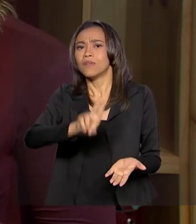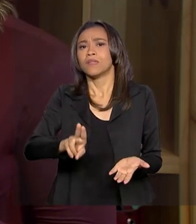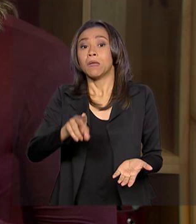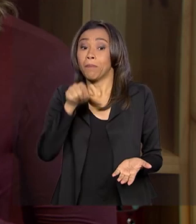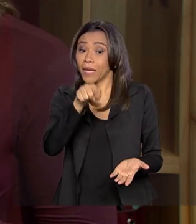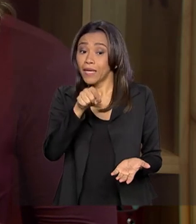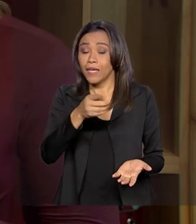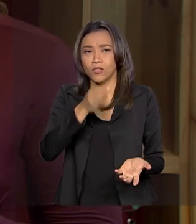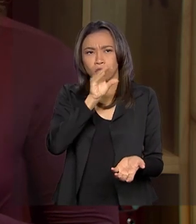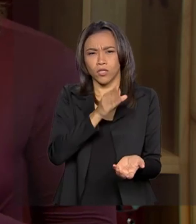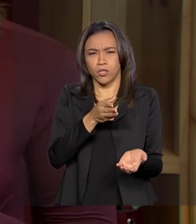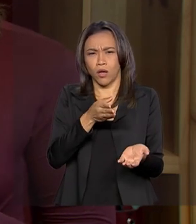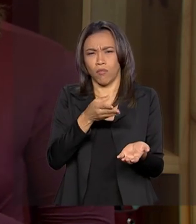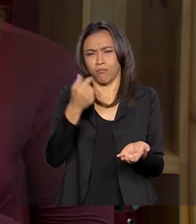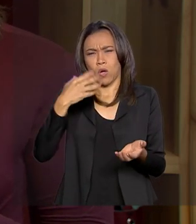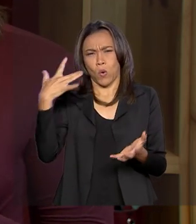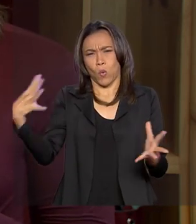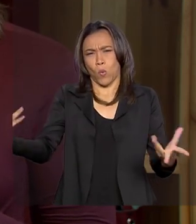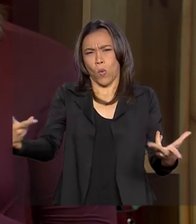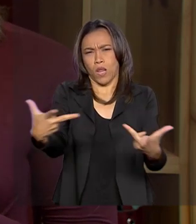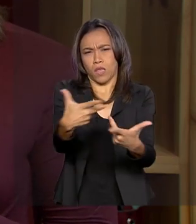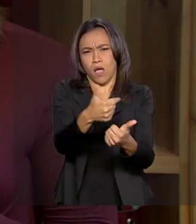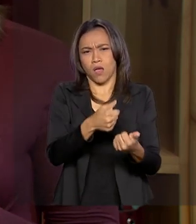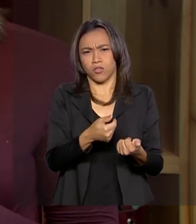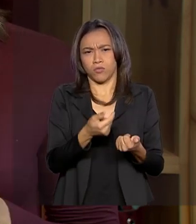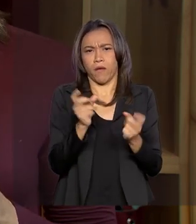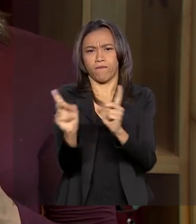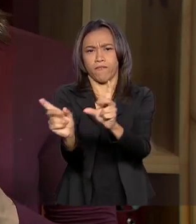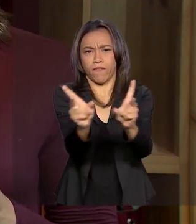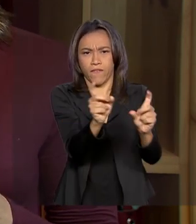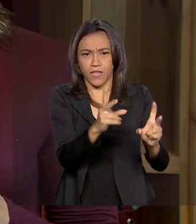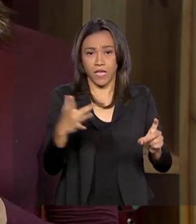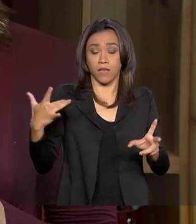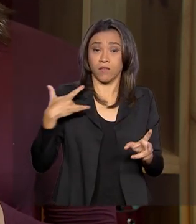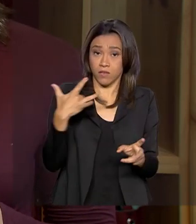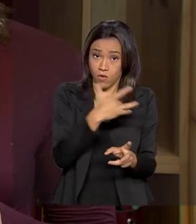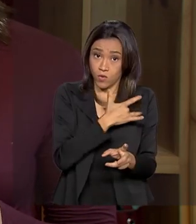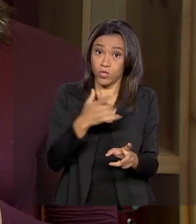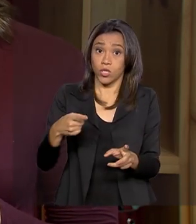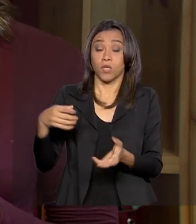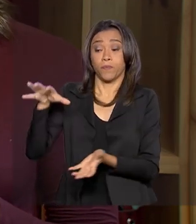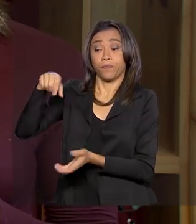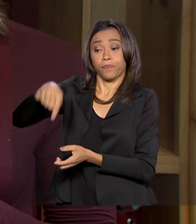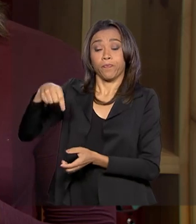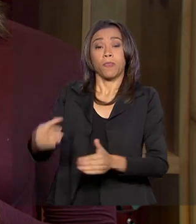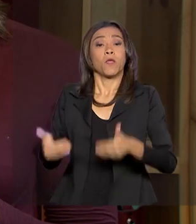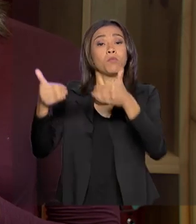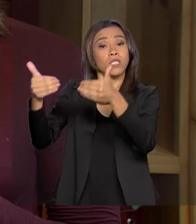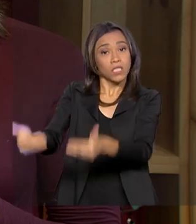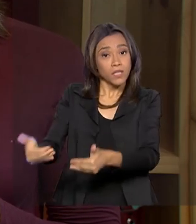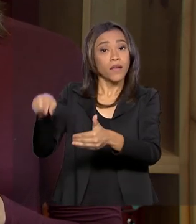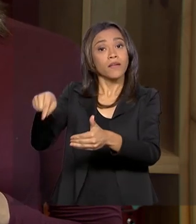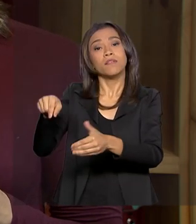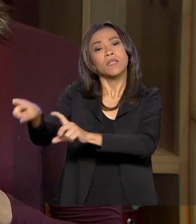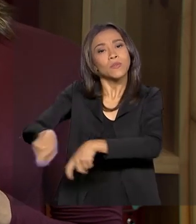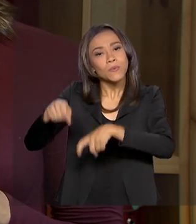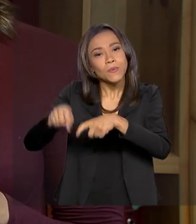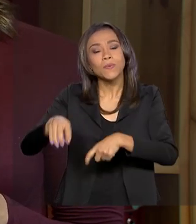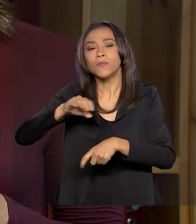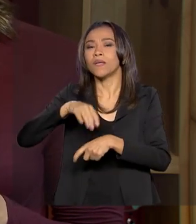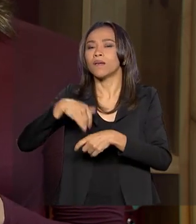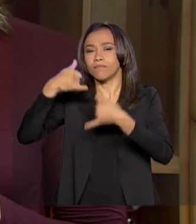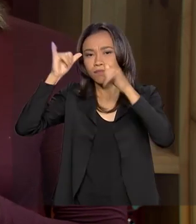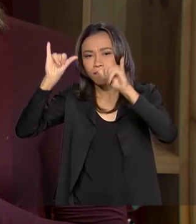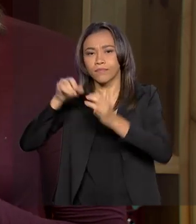prateleiras, com mais qualidade e segurança à saúde, o Ministério da Agricultura, Pecuária e Abastecimento decidiu unificar